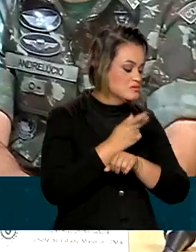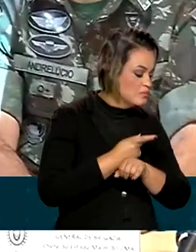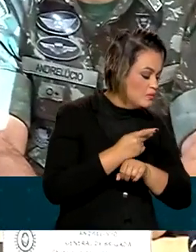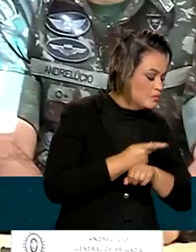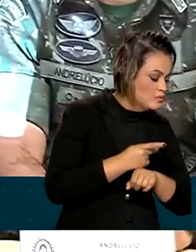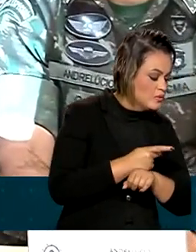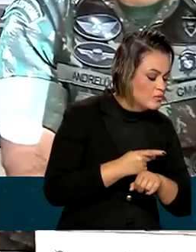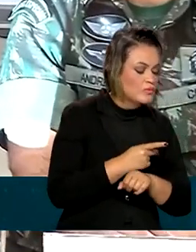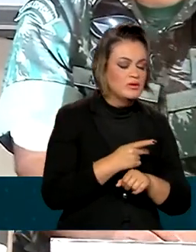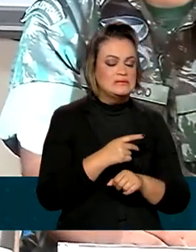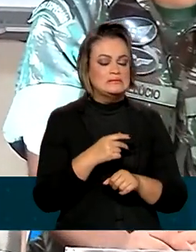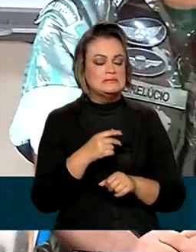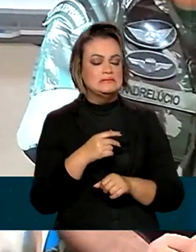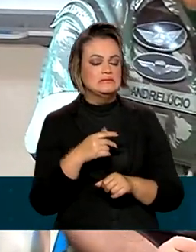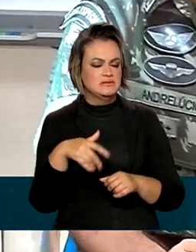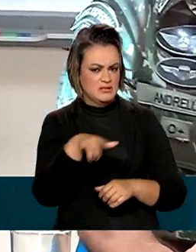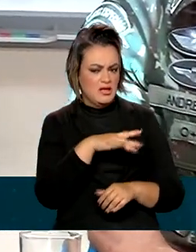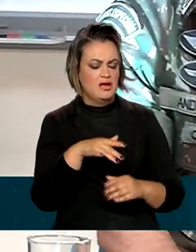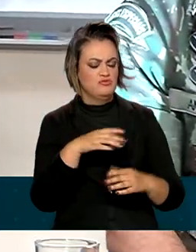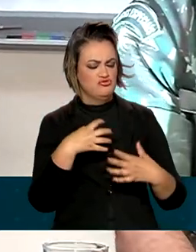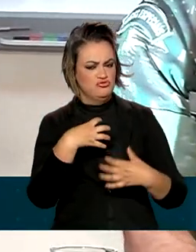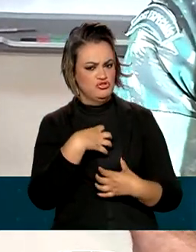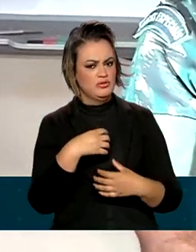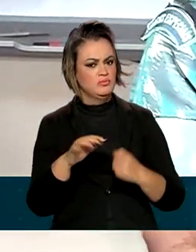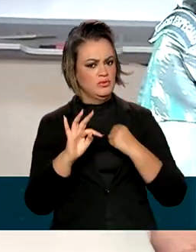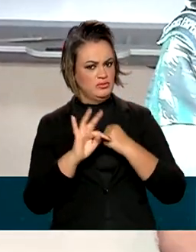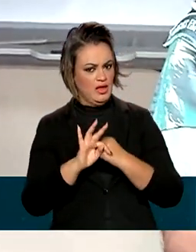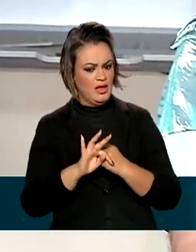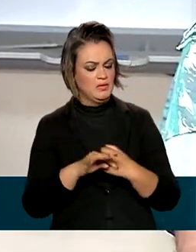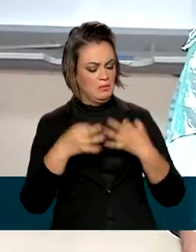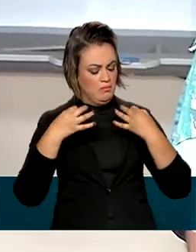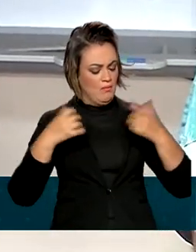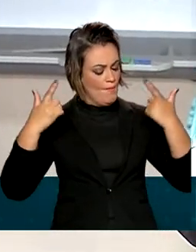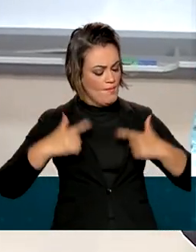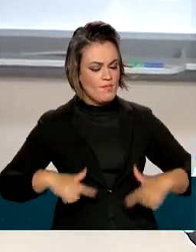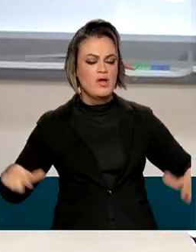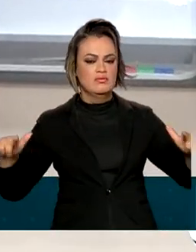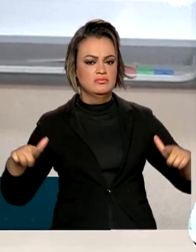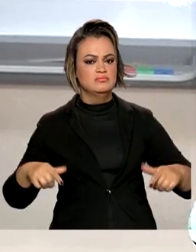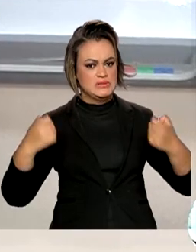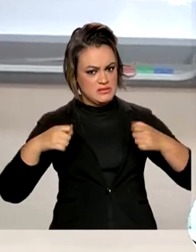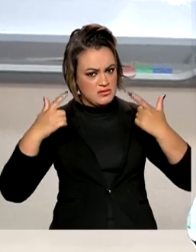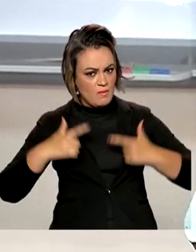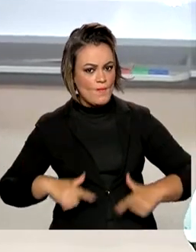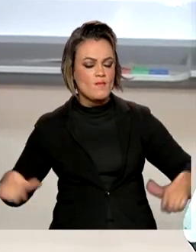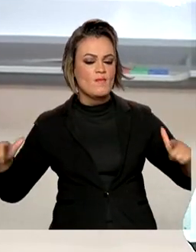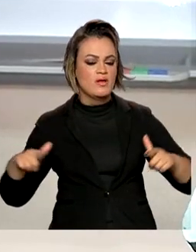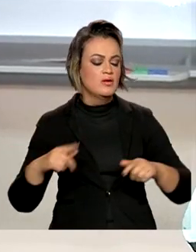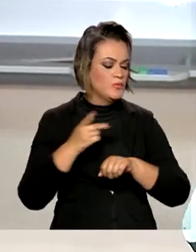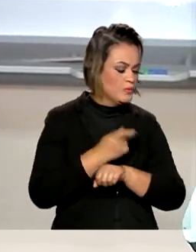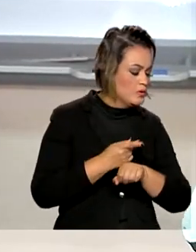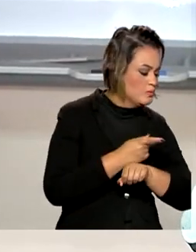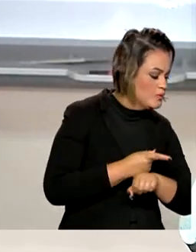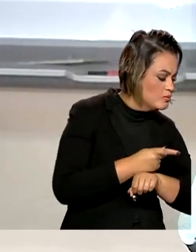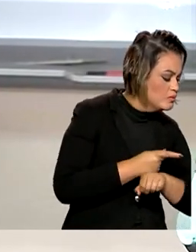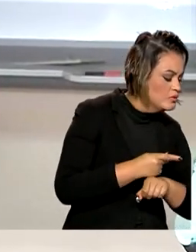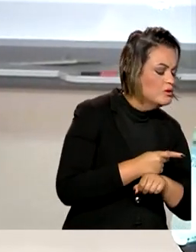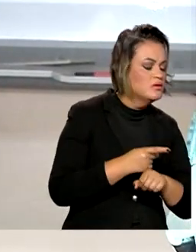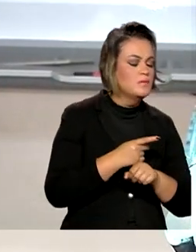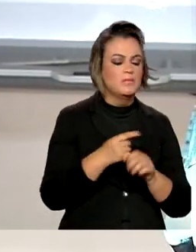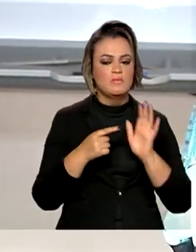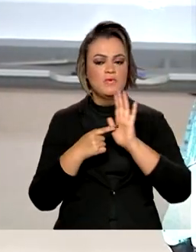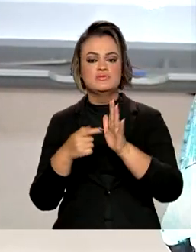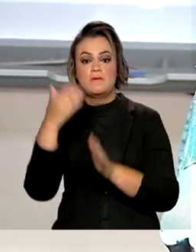agir de forma técnica, como sempre agiu, de forma imparcial, como sempre agiu, buscando então trazer